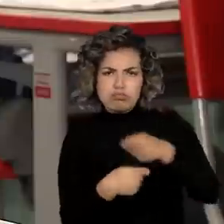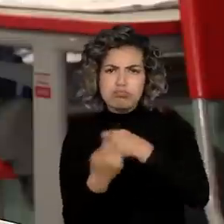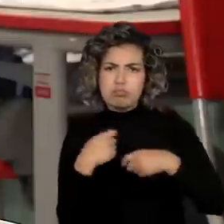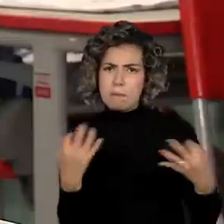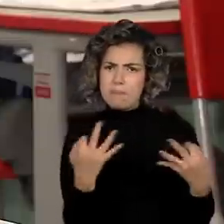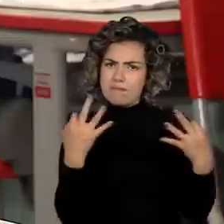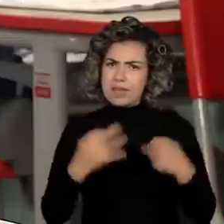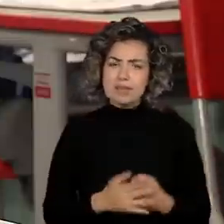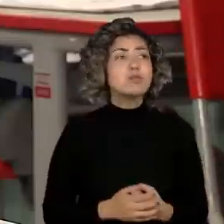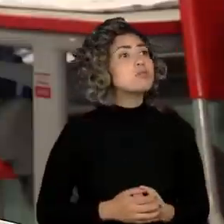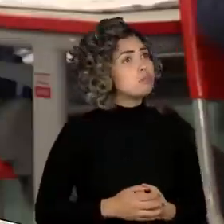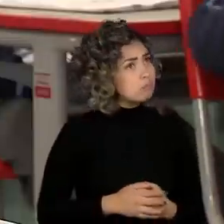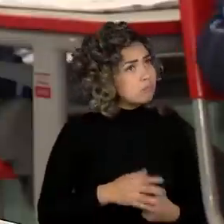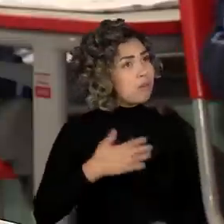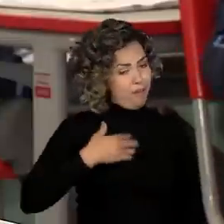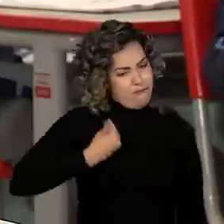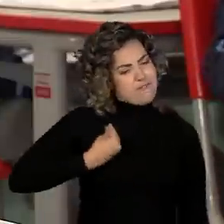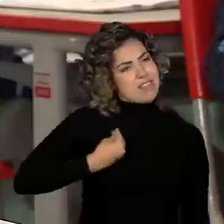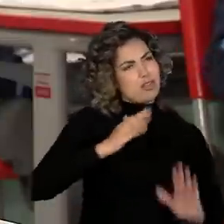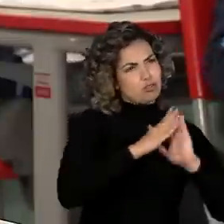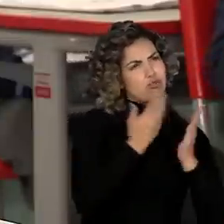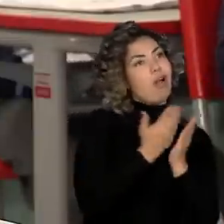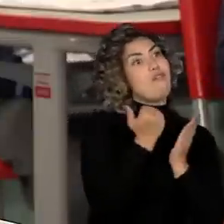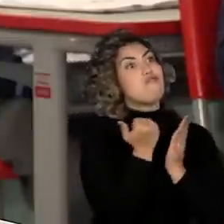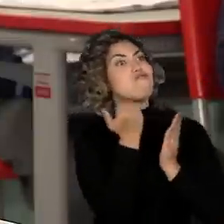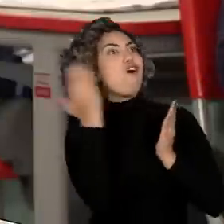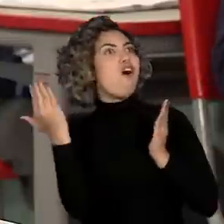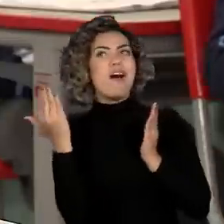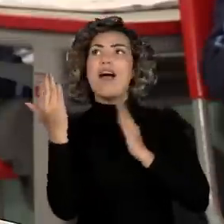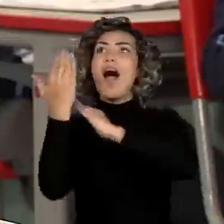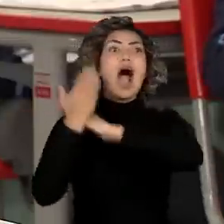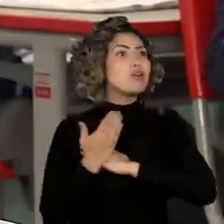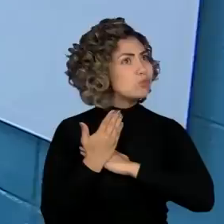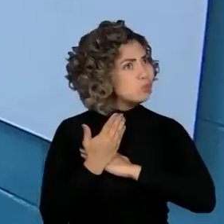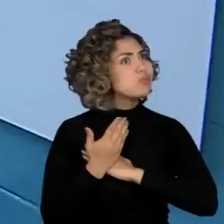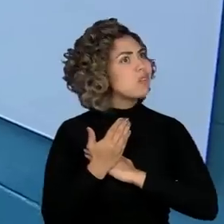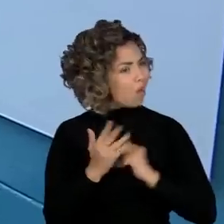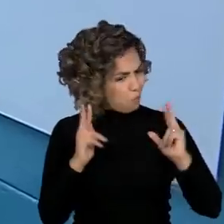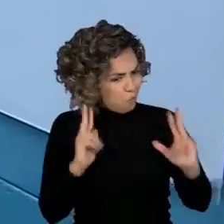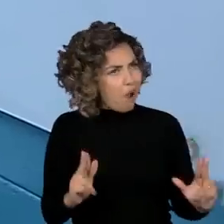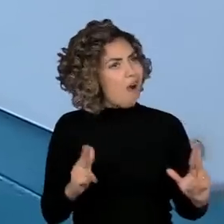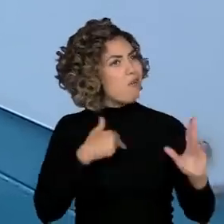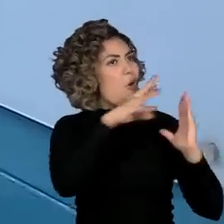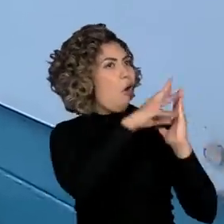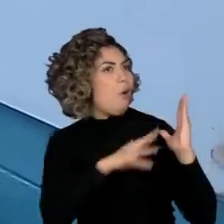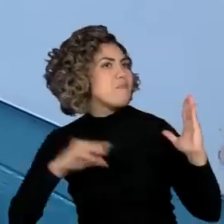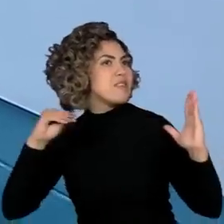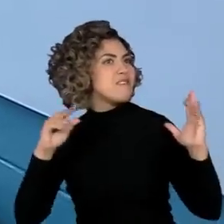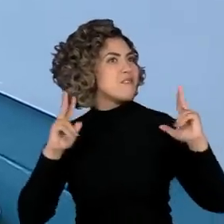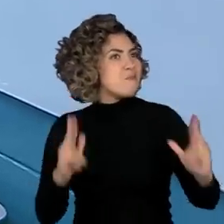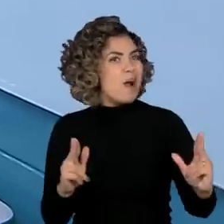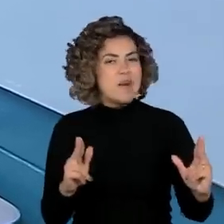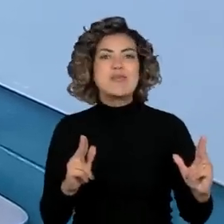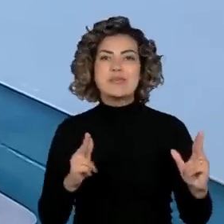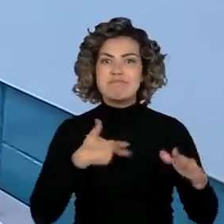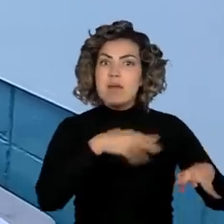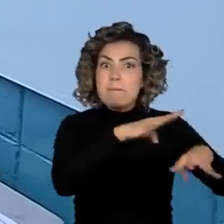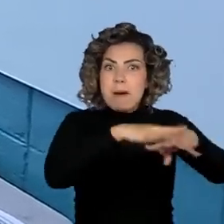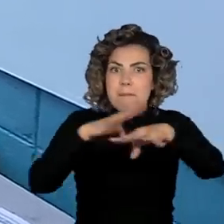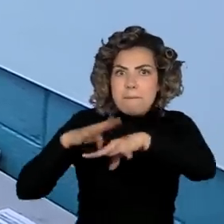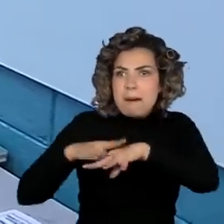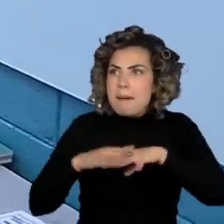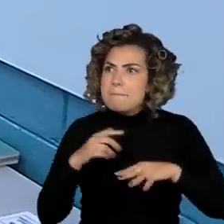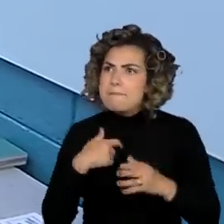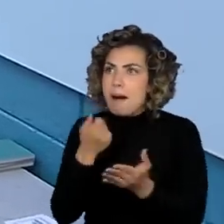ajuda também na vida de fora, fora da escola também me ajuda muito. Depois das atividades, cálculos e pagamentos,